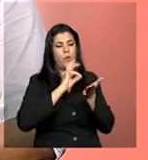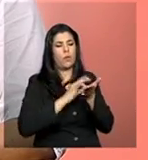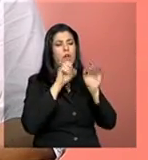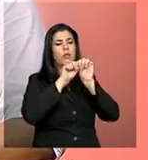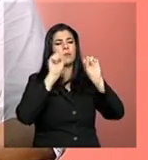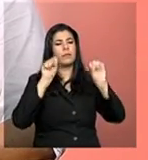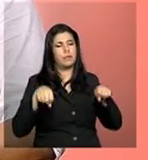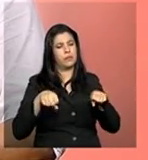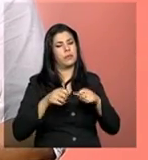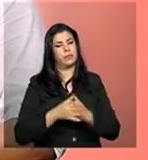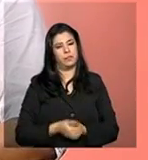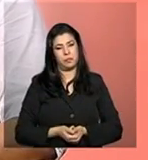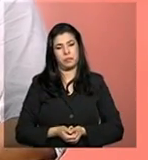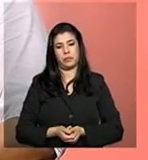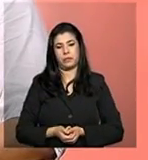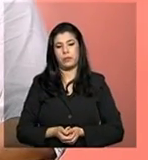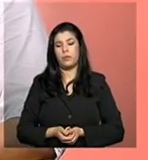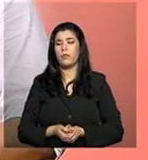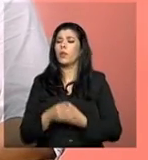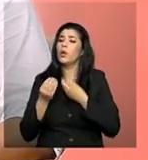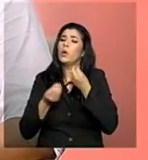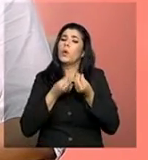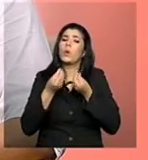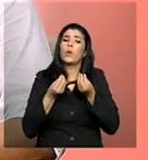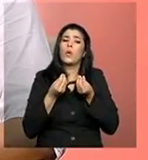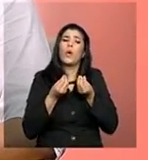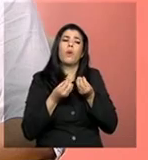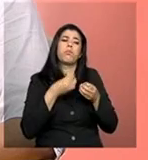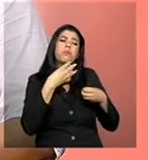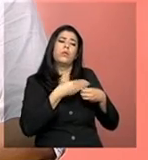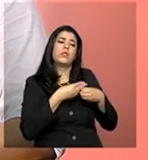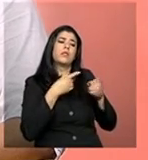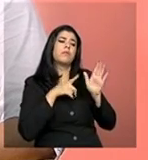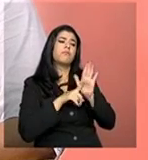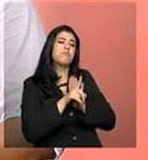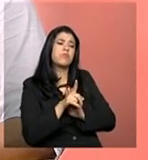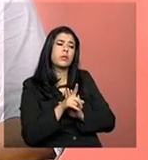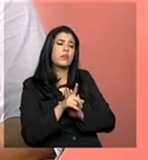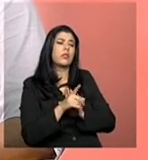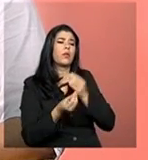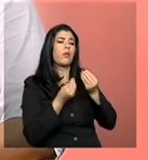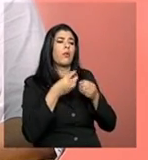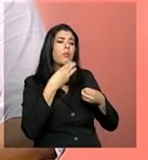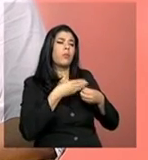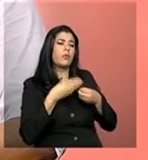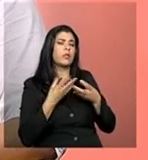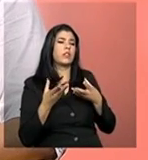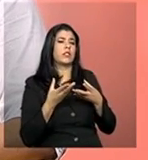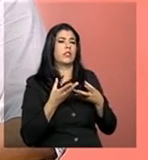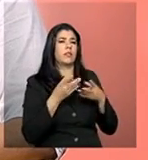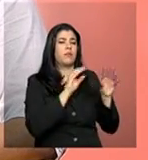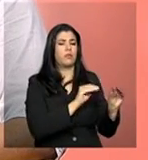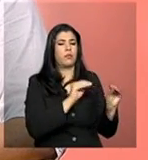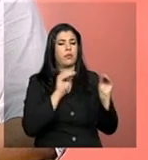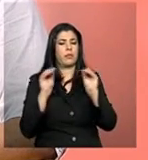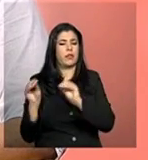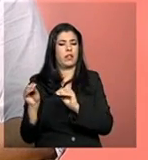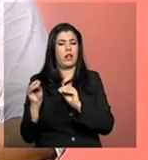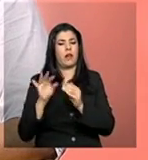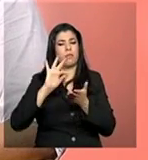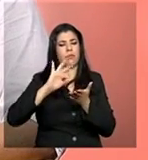Viviane, como o município pode saber quais entidades e ofertas foram migradas para o Cadastro Nacional?